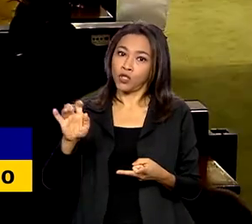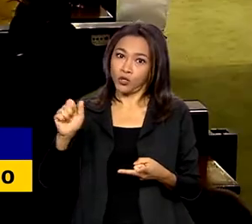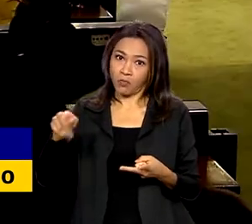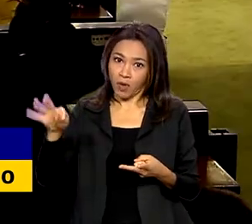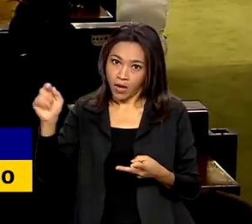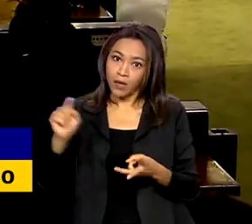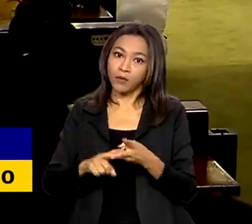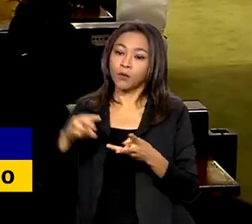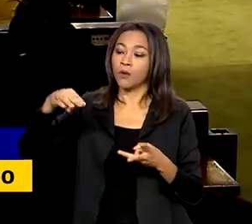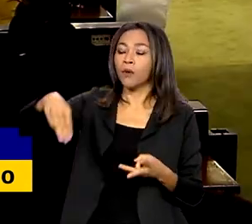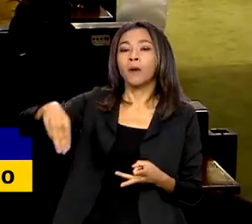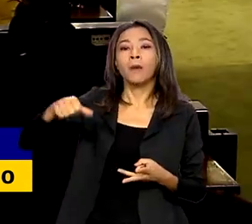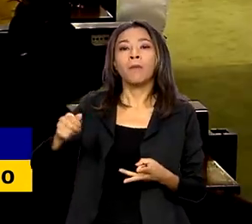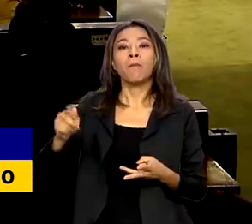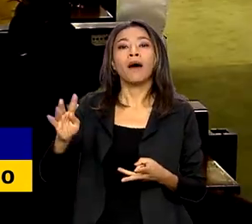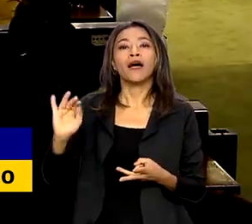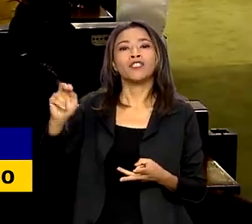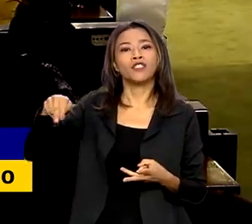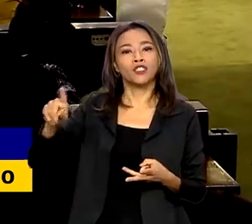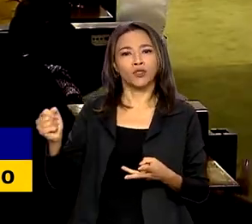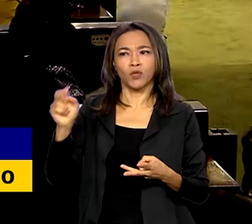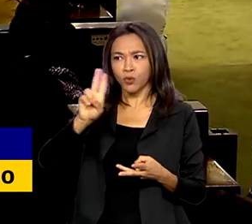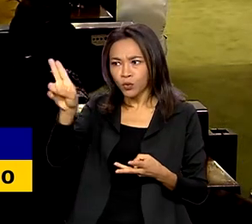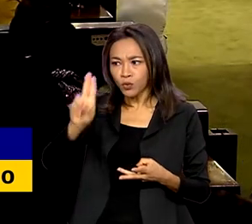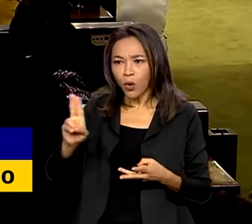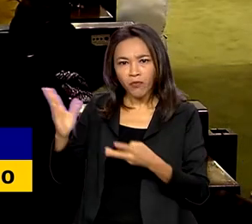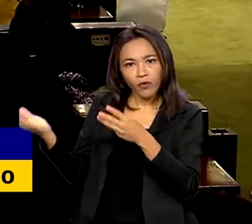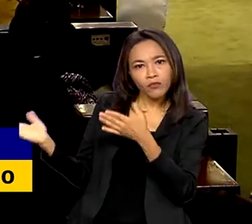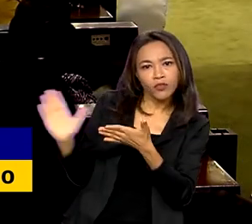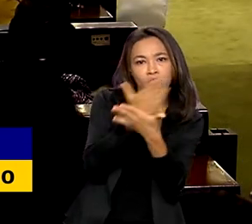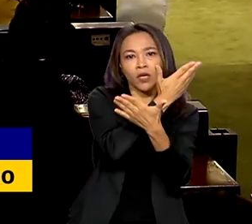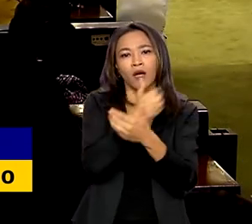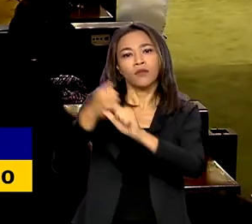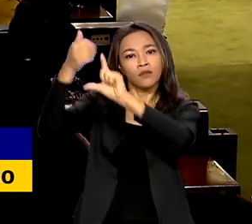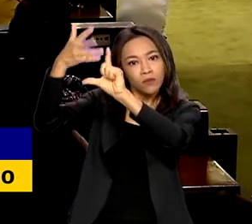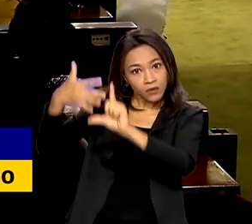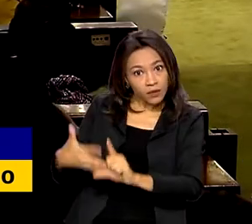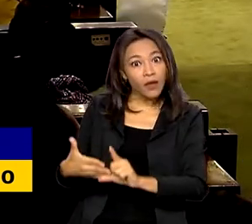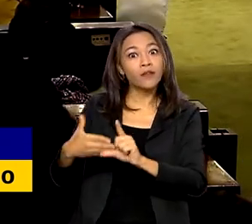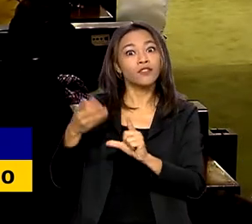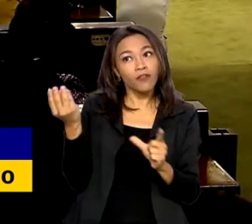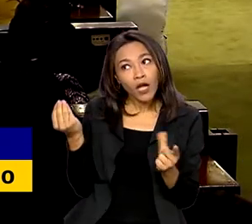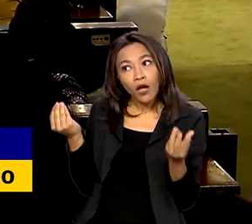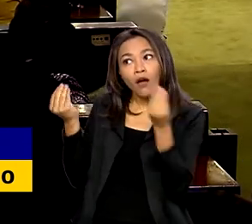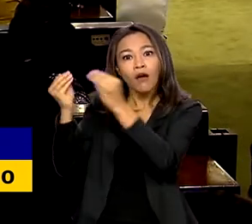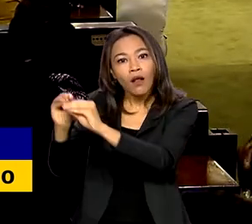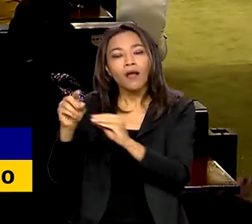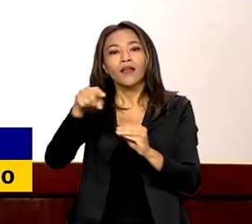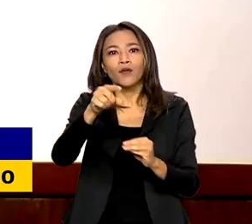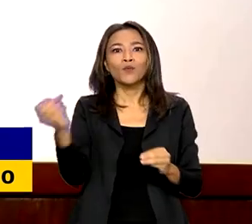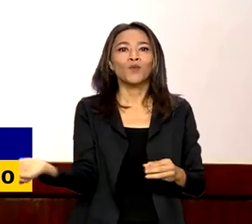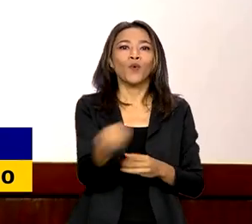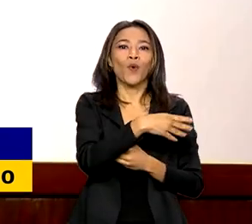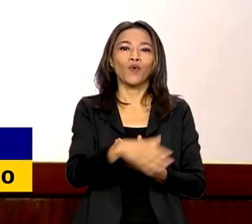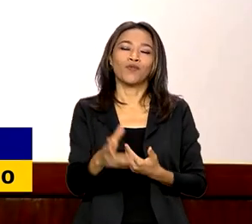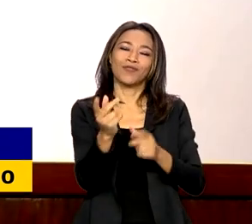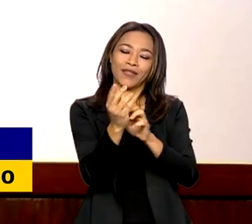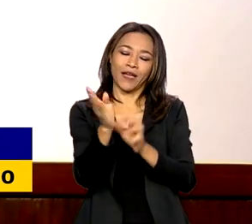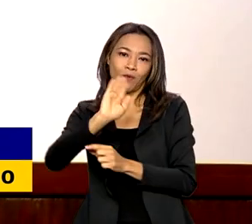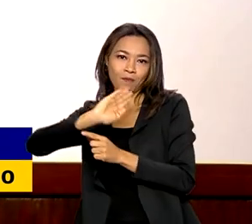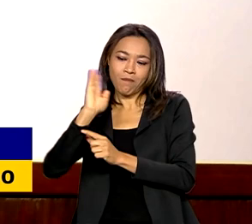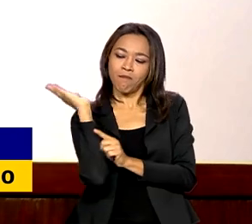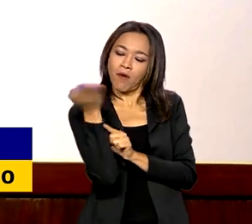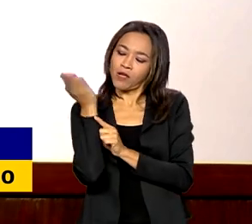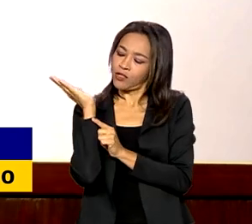Vila, que foram excluídos do site da fundação. E trouxe de volta o antigo símbolo da instituição, o machado que